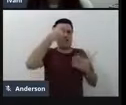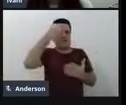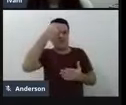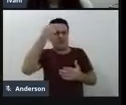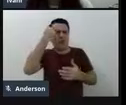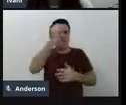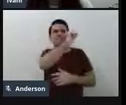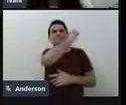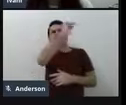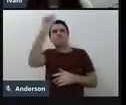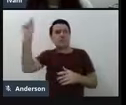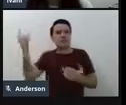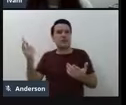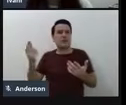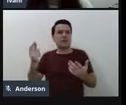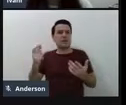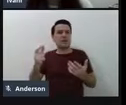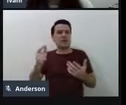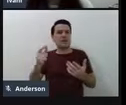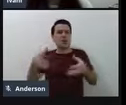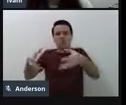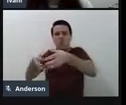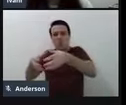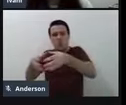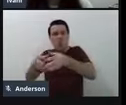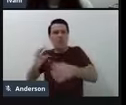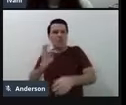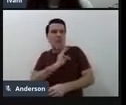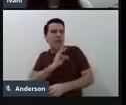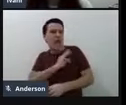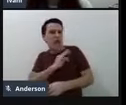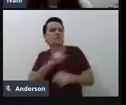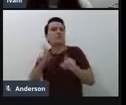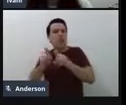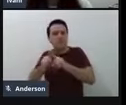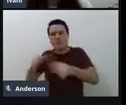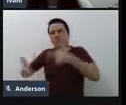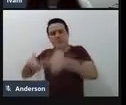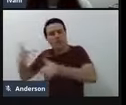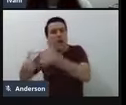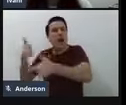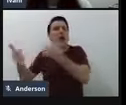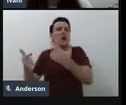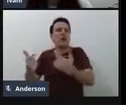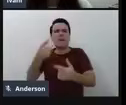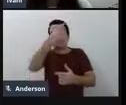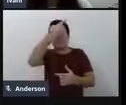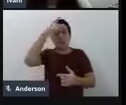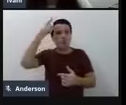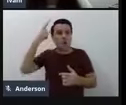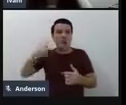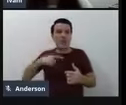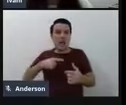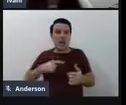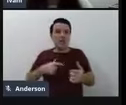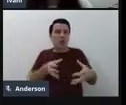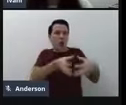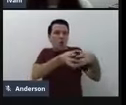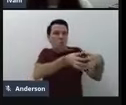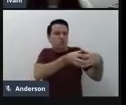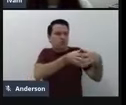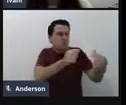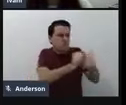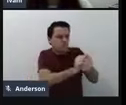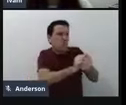dos técnicos em assuntos educacionais, faz parte de toda a vida daquela pessoa que convive ou, né, de